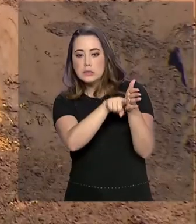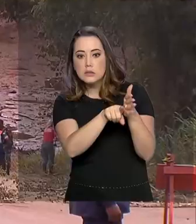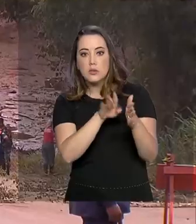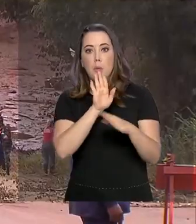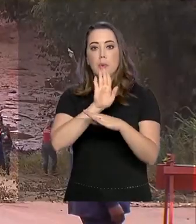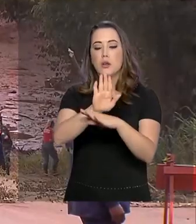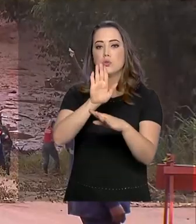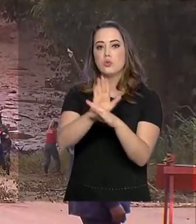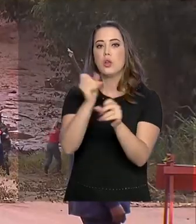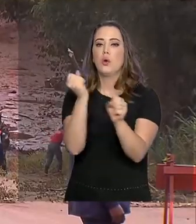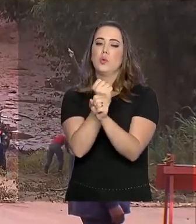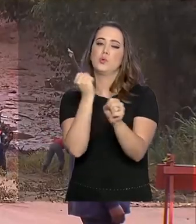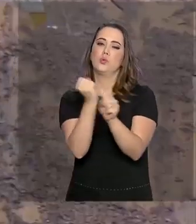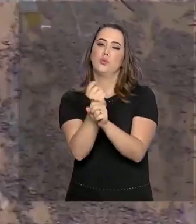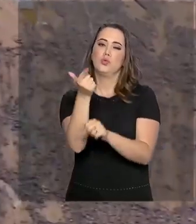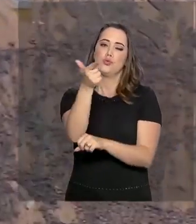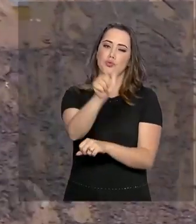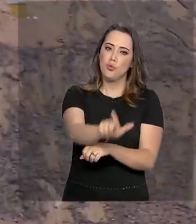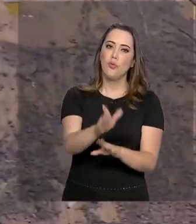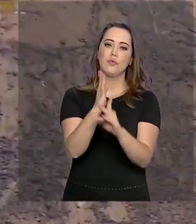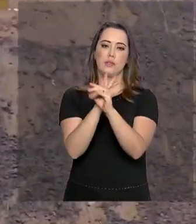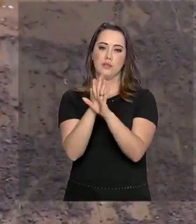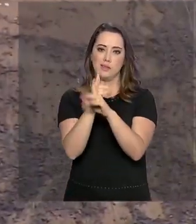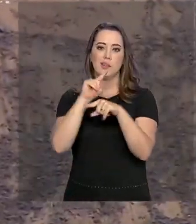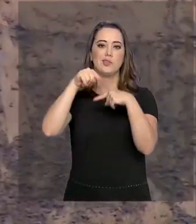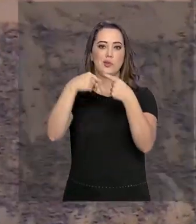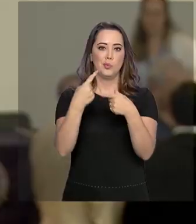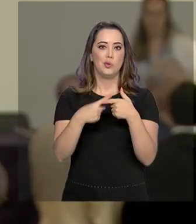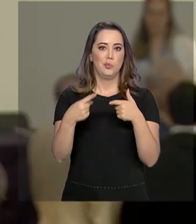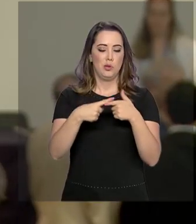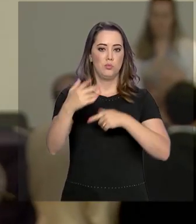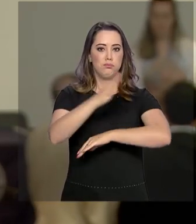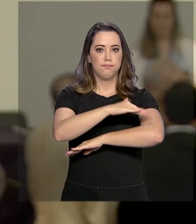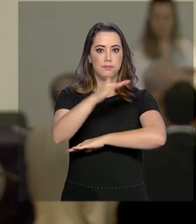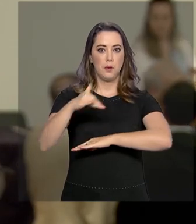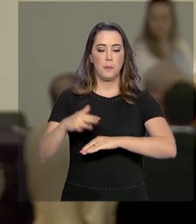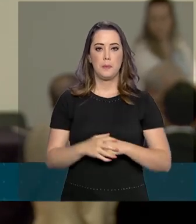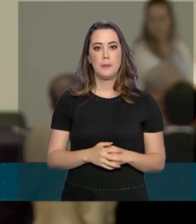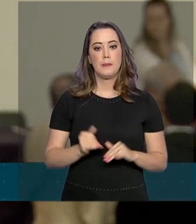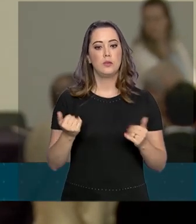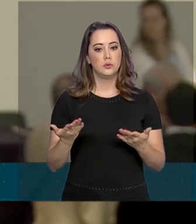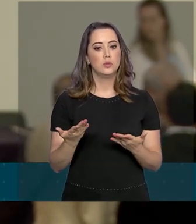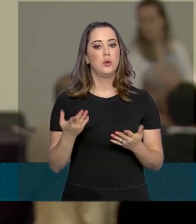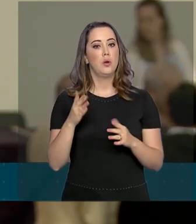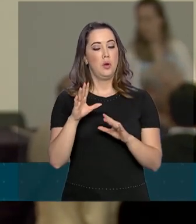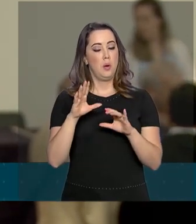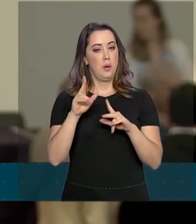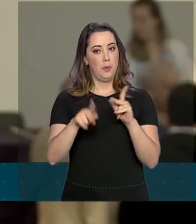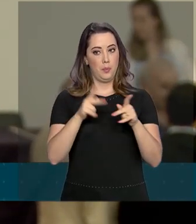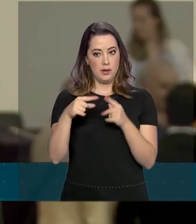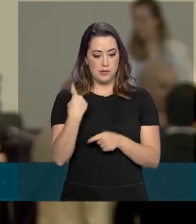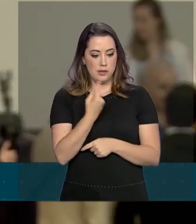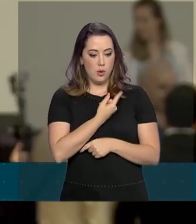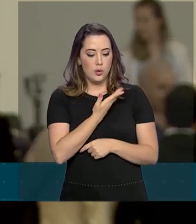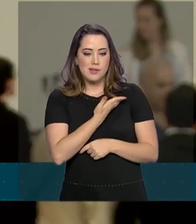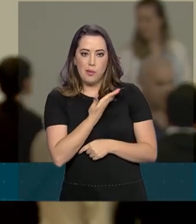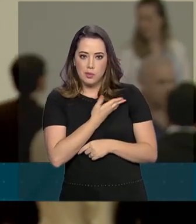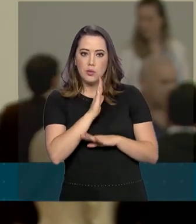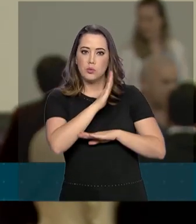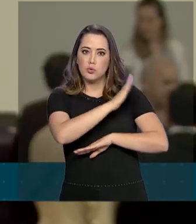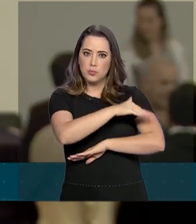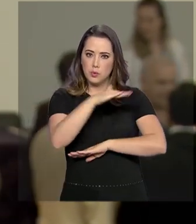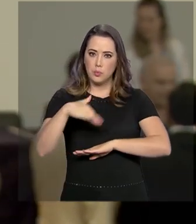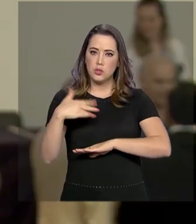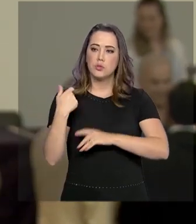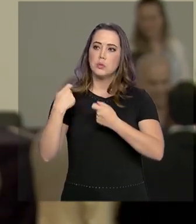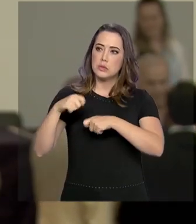afetada pela lama depois do rompimento de uma barragem. Enquanto população e amigos de Brumadinho, a gente deve ajudar a escolher os projetos,